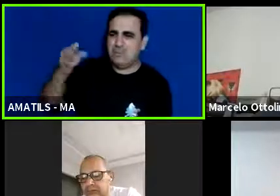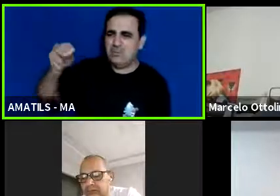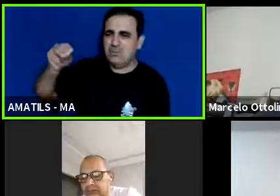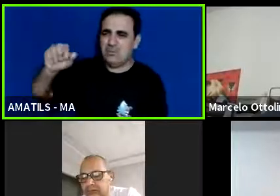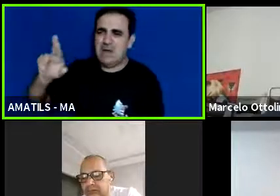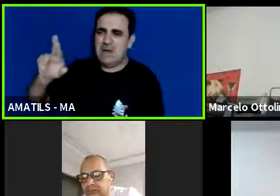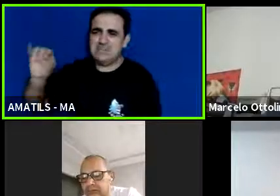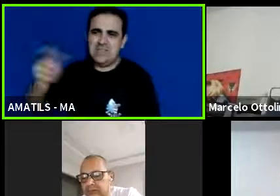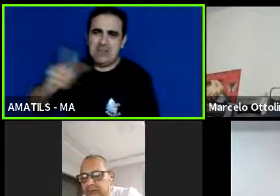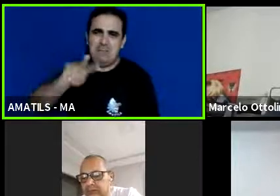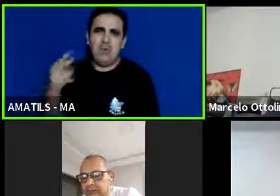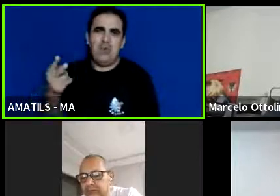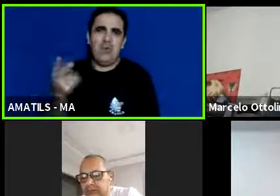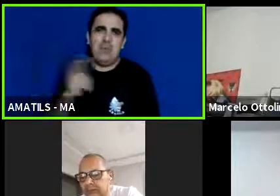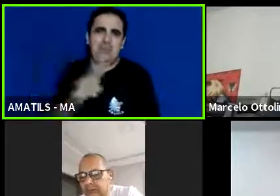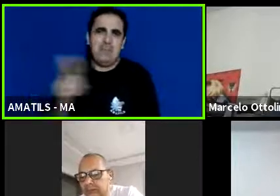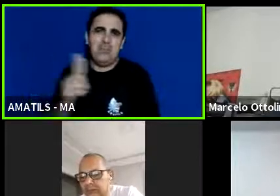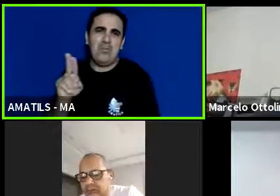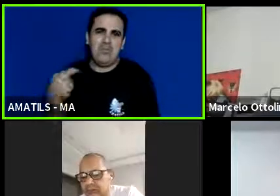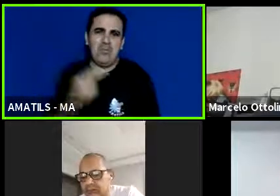beleza foi só